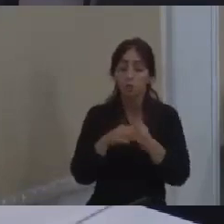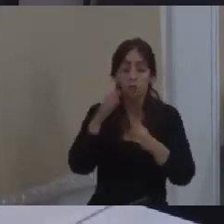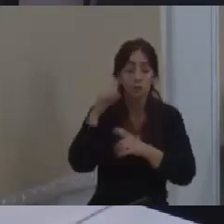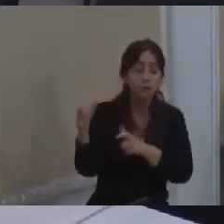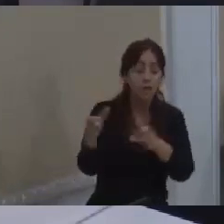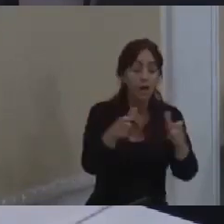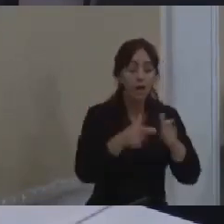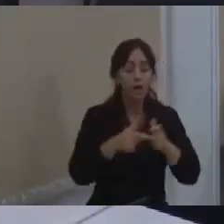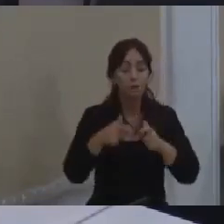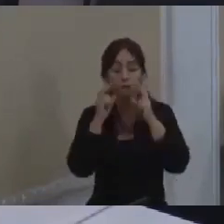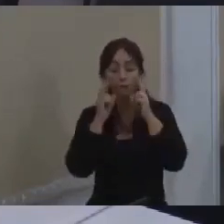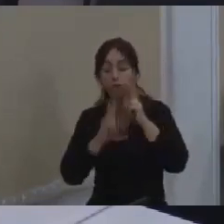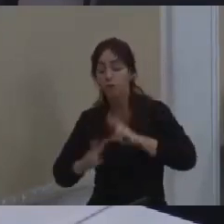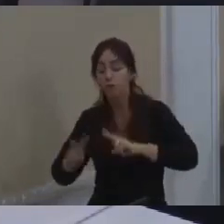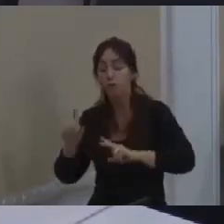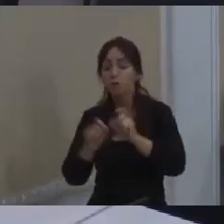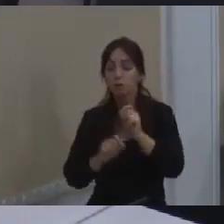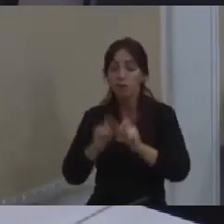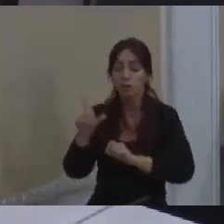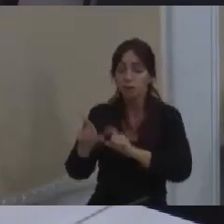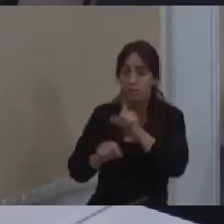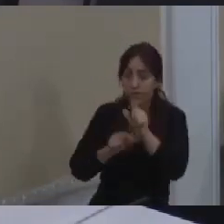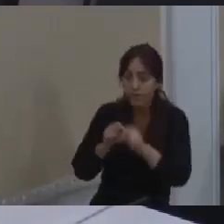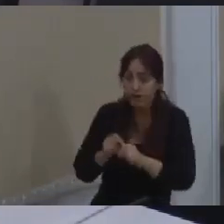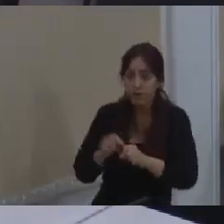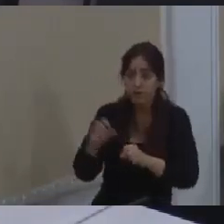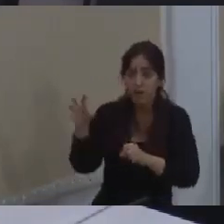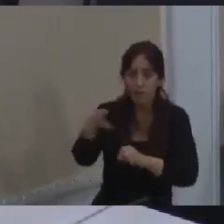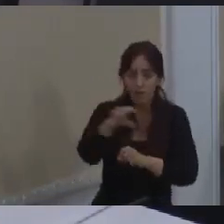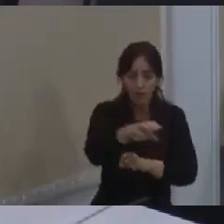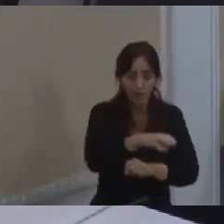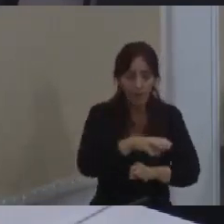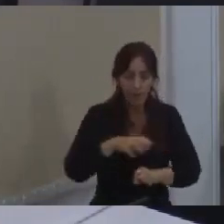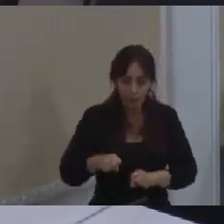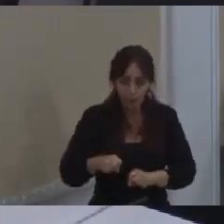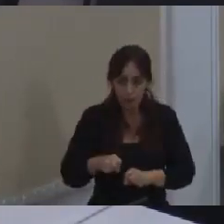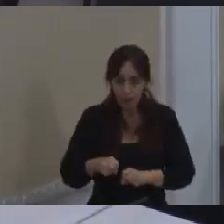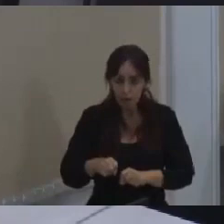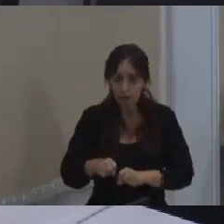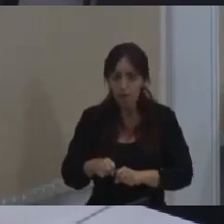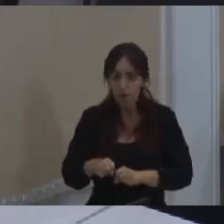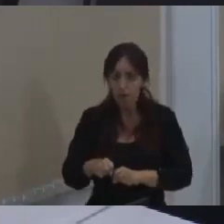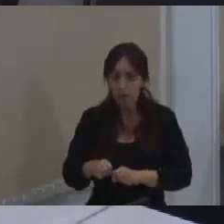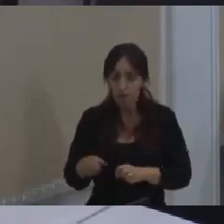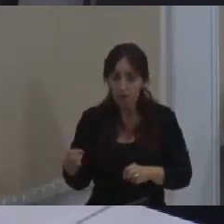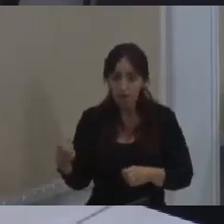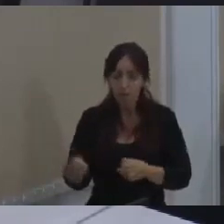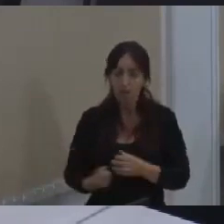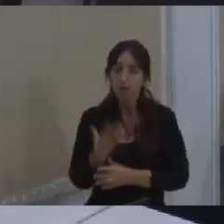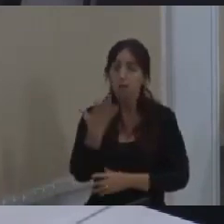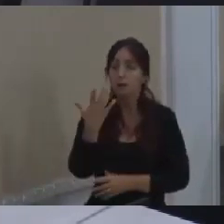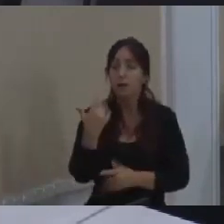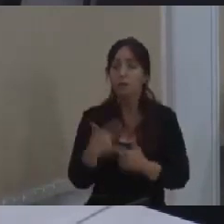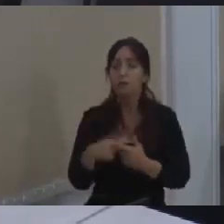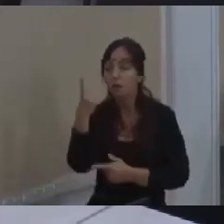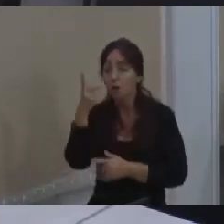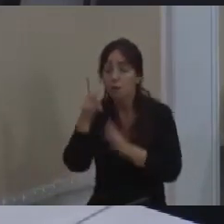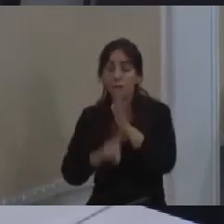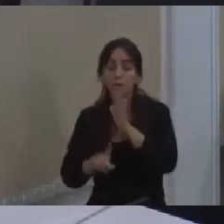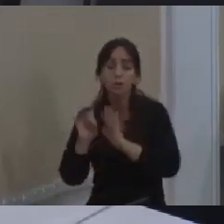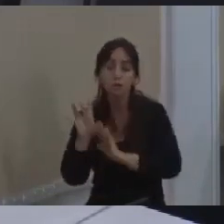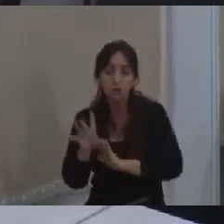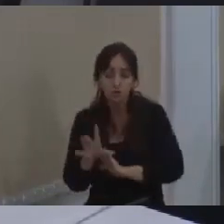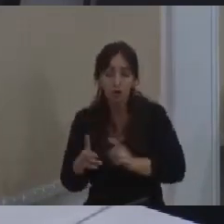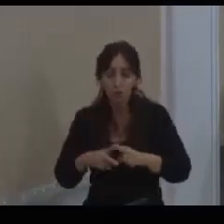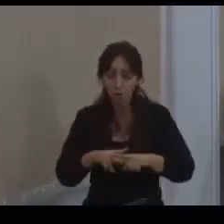vocacionadas de Belo Horizonte de preferência distribuídas e abrir as linhas de frente. Não é um projeto só que resolve Belo Horizonte não, Cláudio.